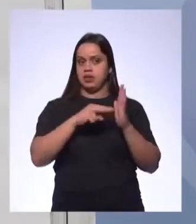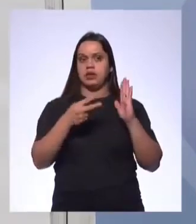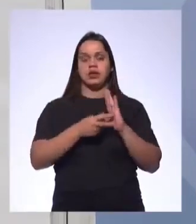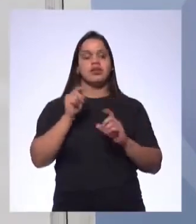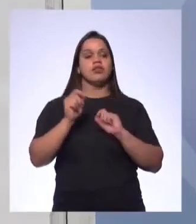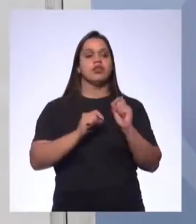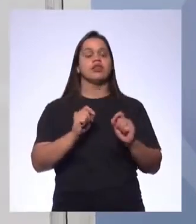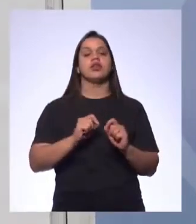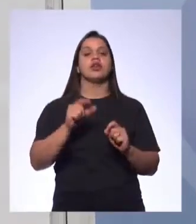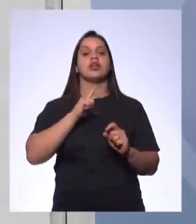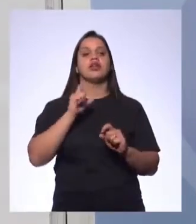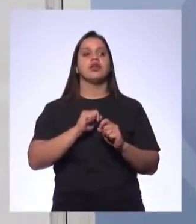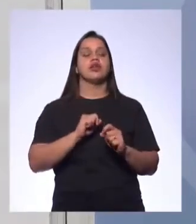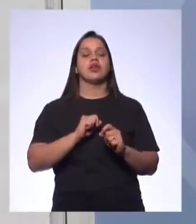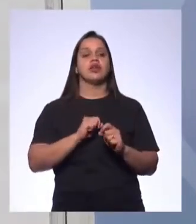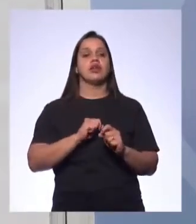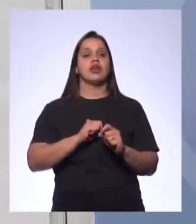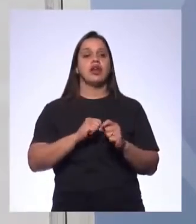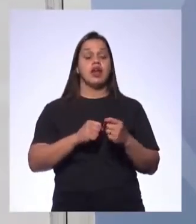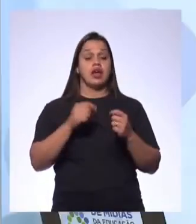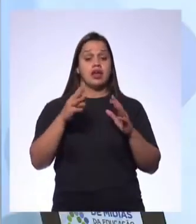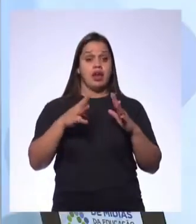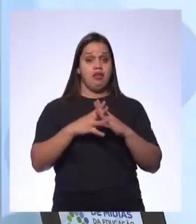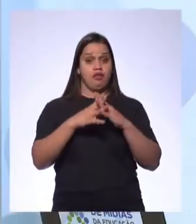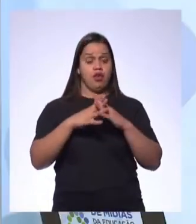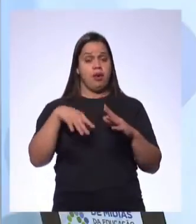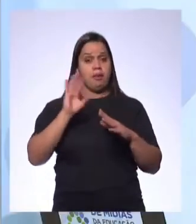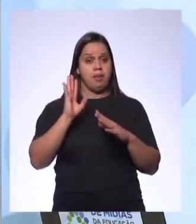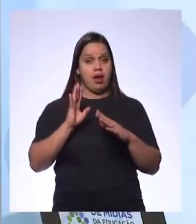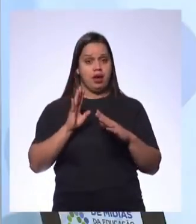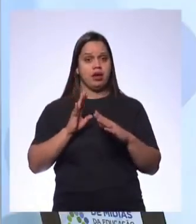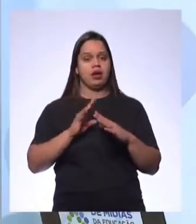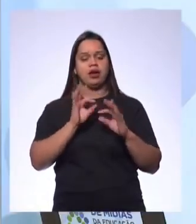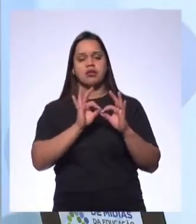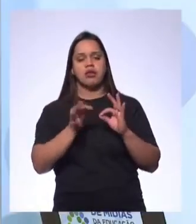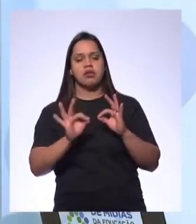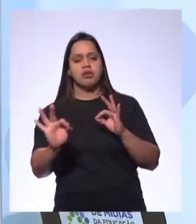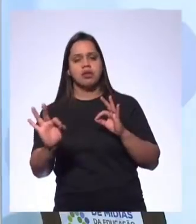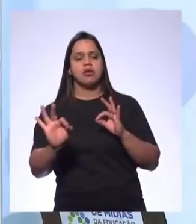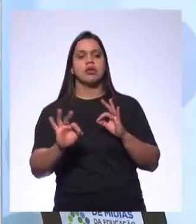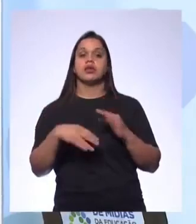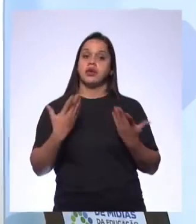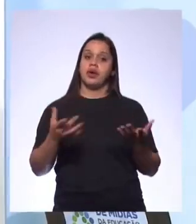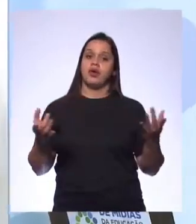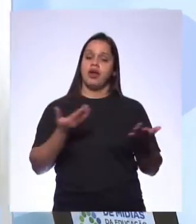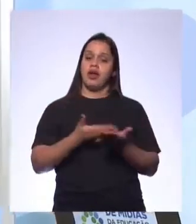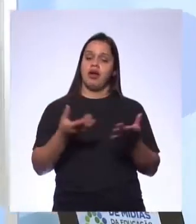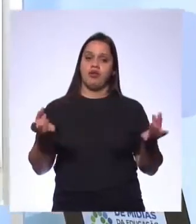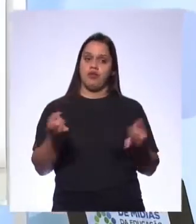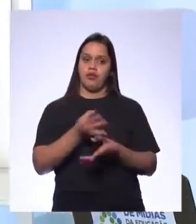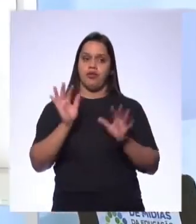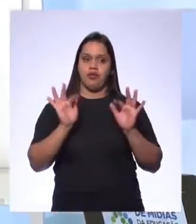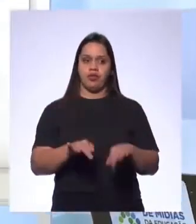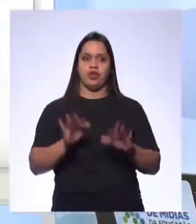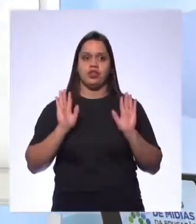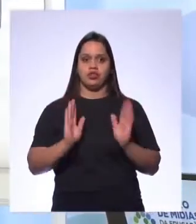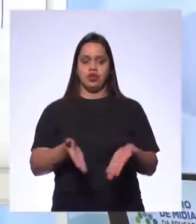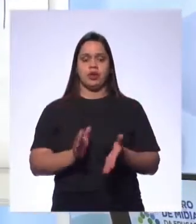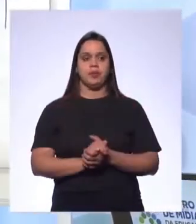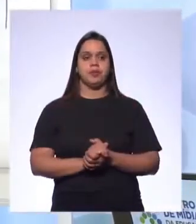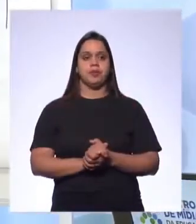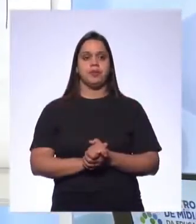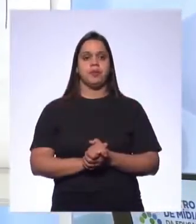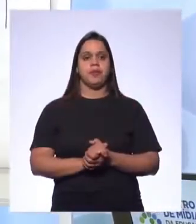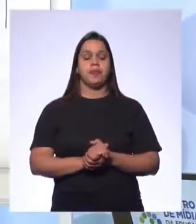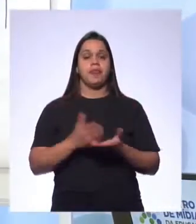que a vogal é mais prolongada, tá ok? Bom, a nossa aula está chegando ao final, né? Nós vamos ali para o